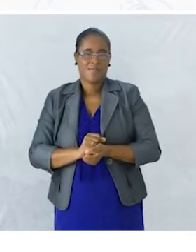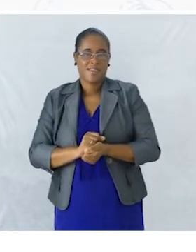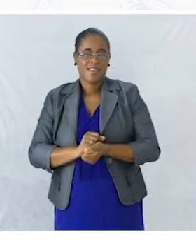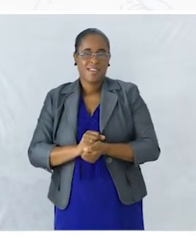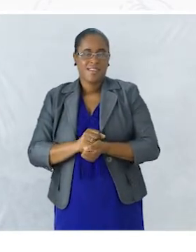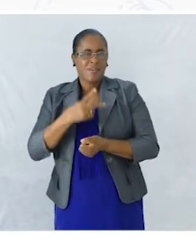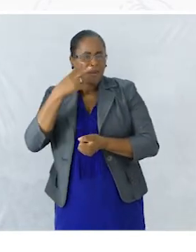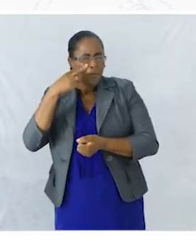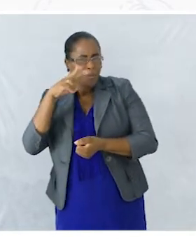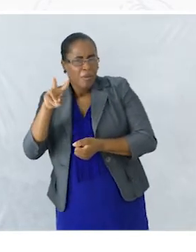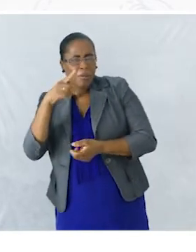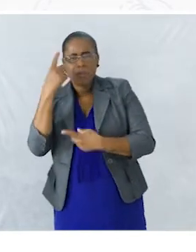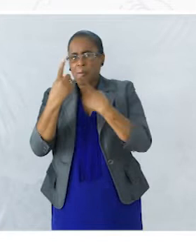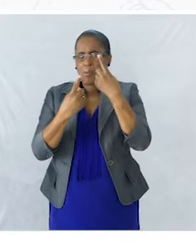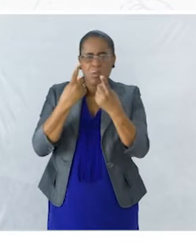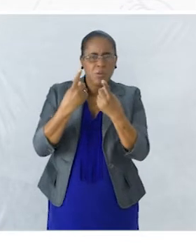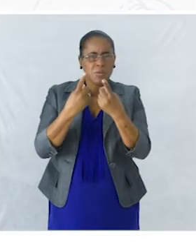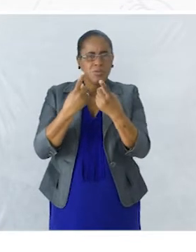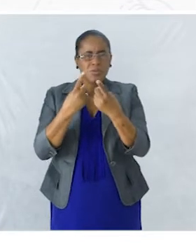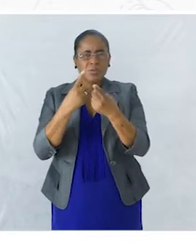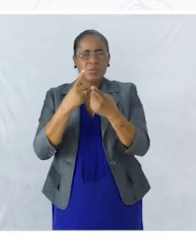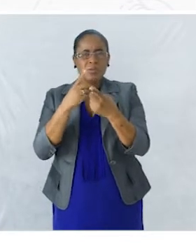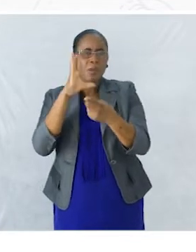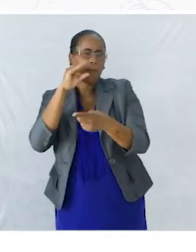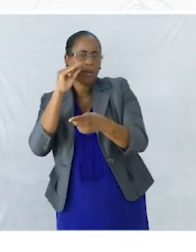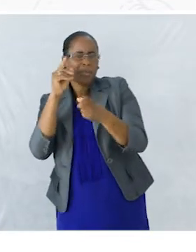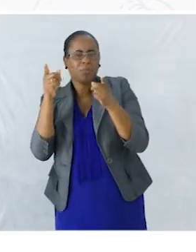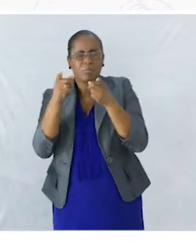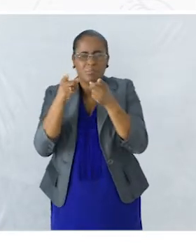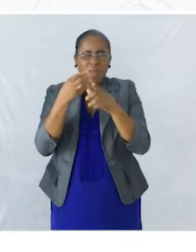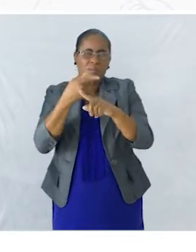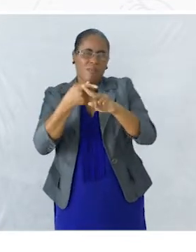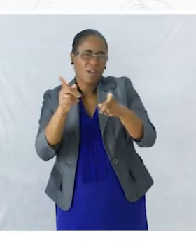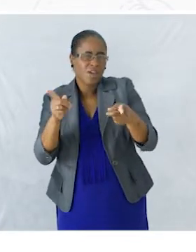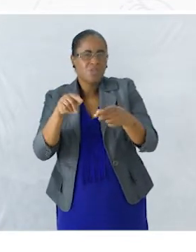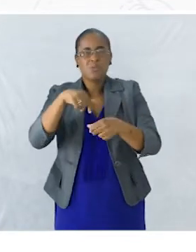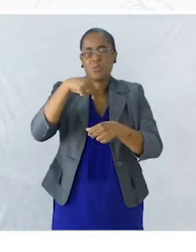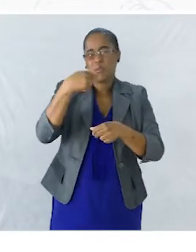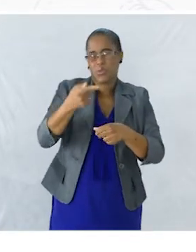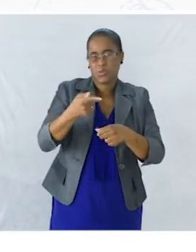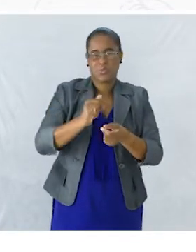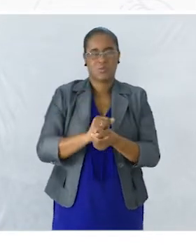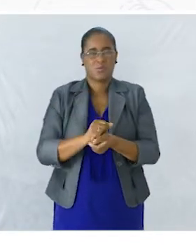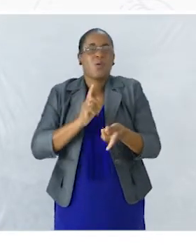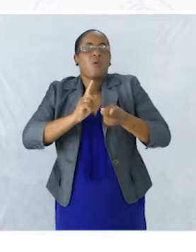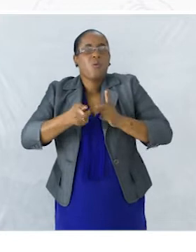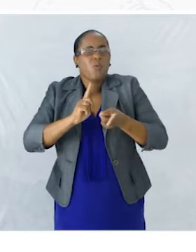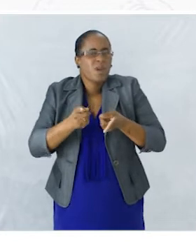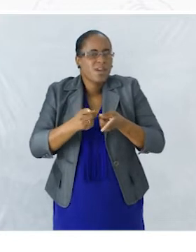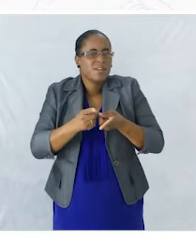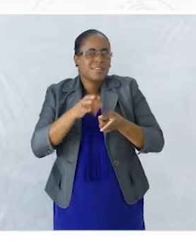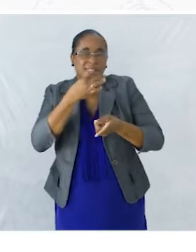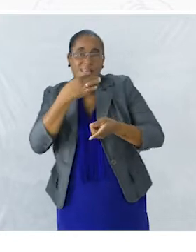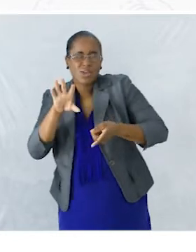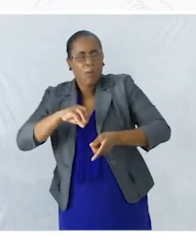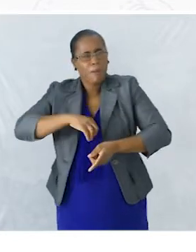reparou Que um dos seus patinhos Era diferente Dos outros O que a deixou